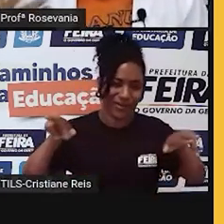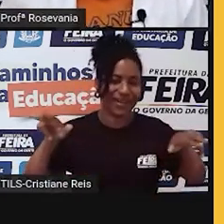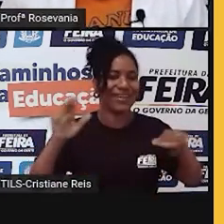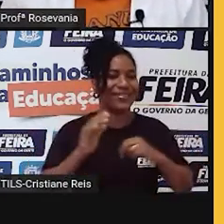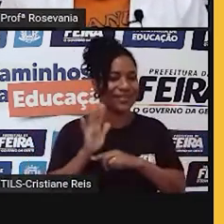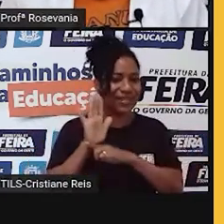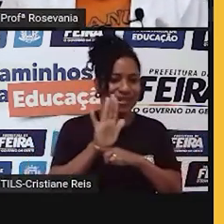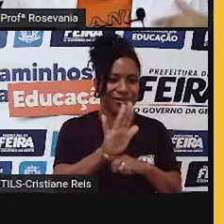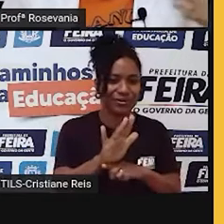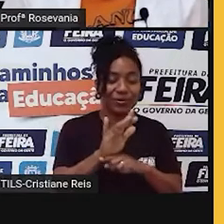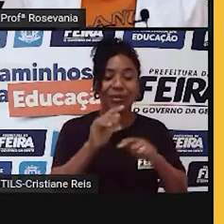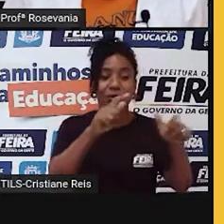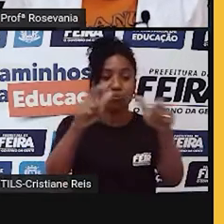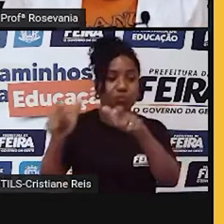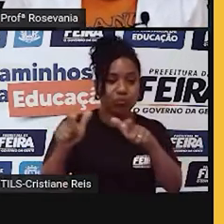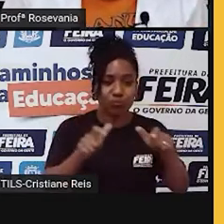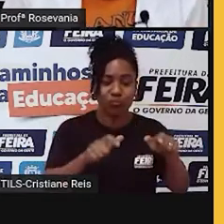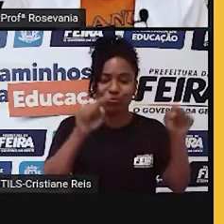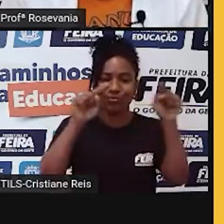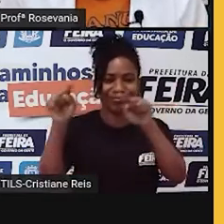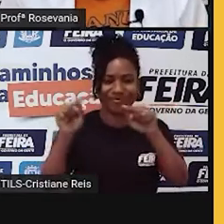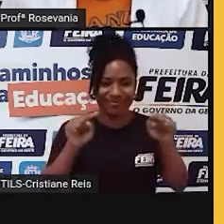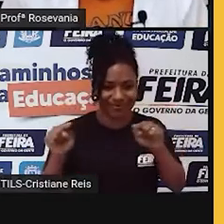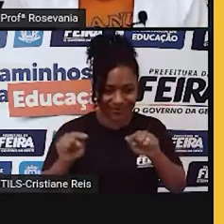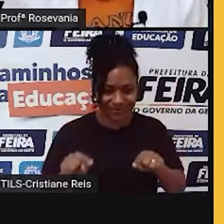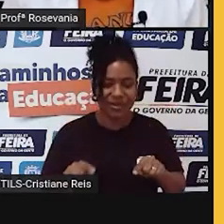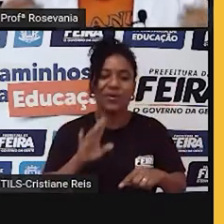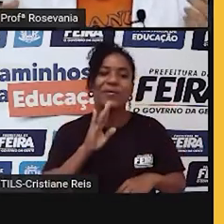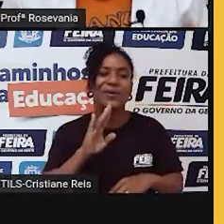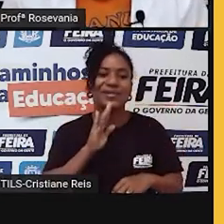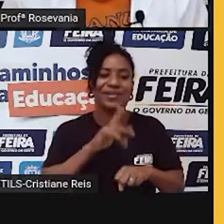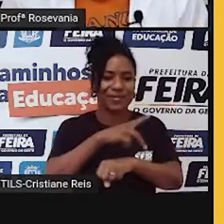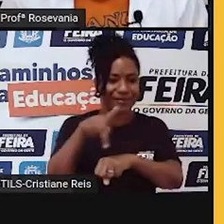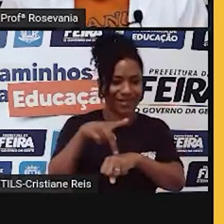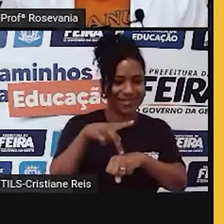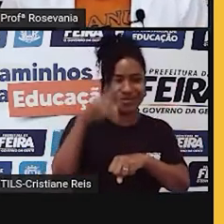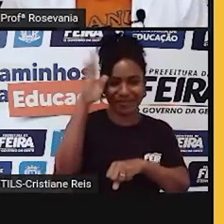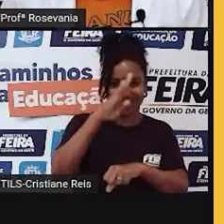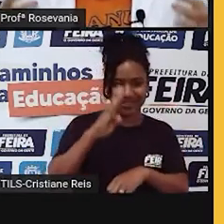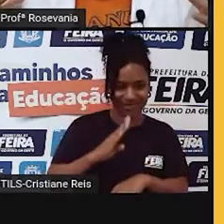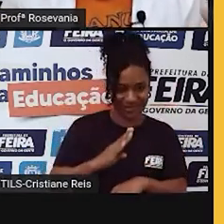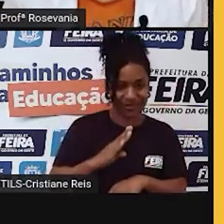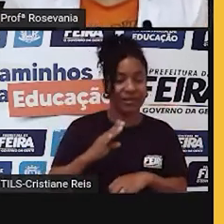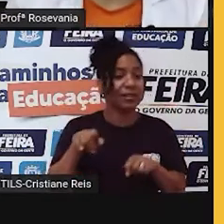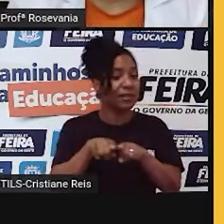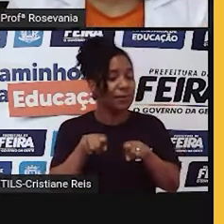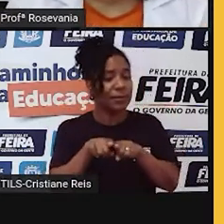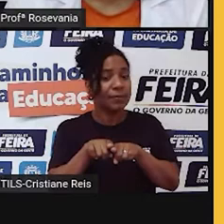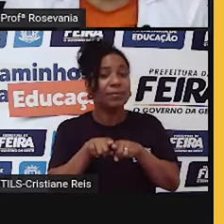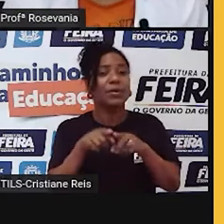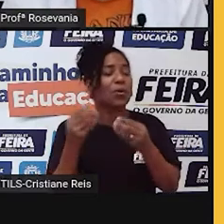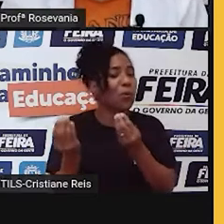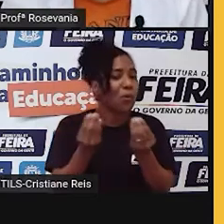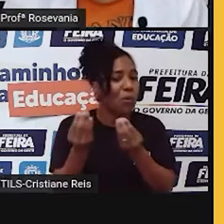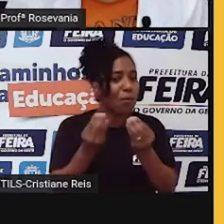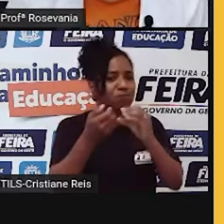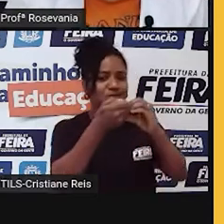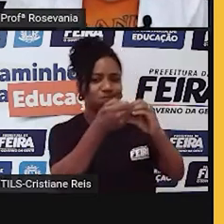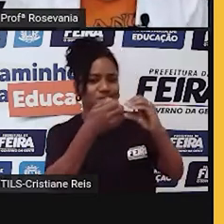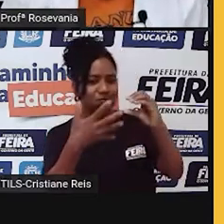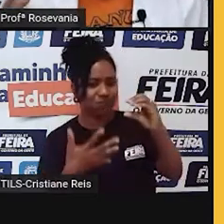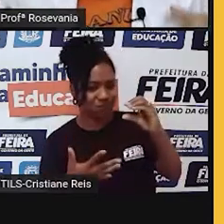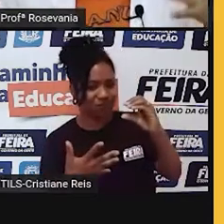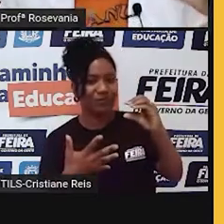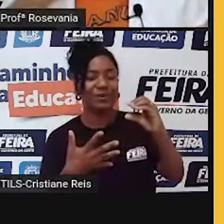a localizar, nos ajuda a conhecer melhor, né, o nosso país, nos ajuda a entender um pouco essas características